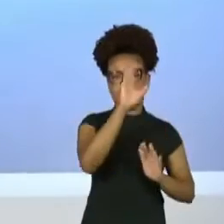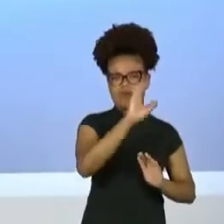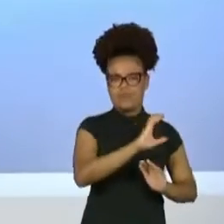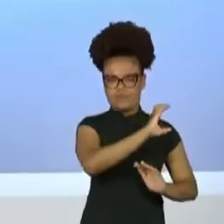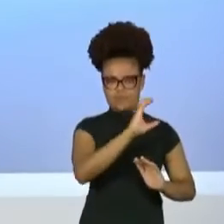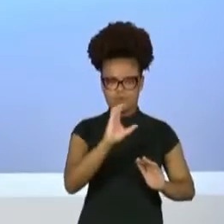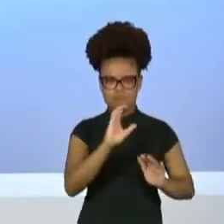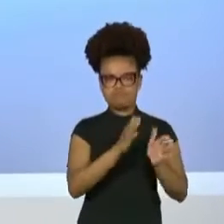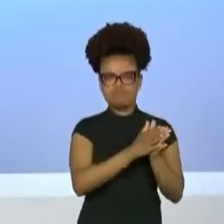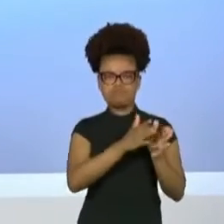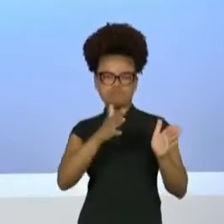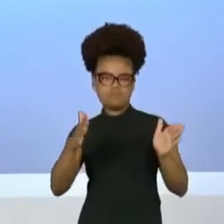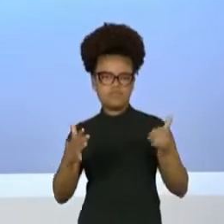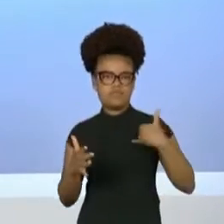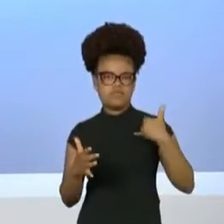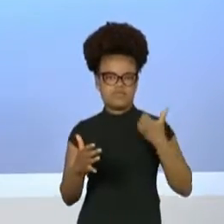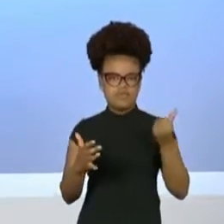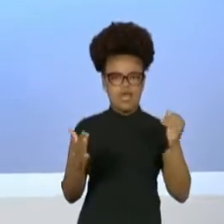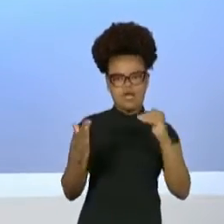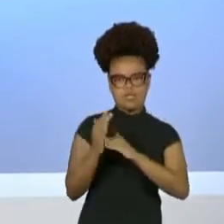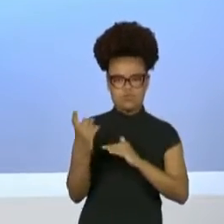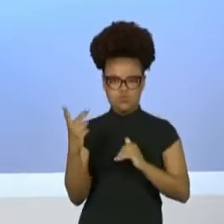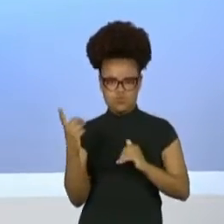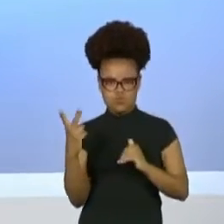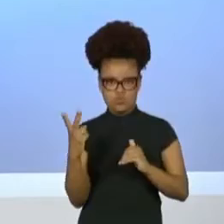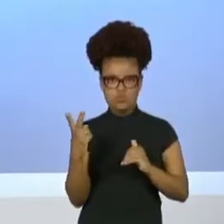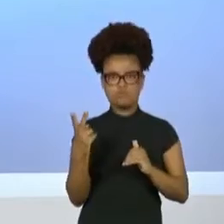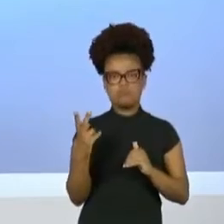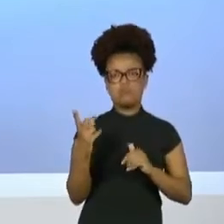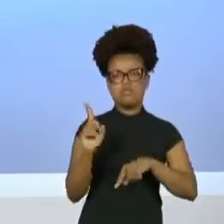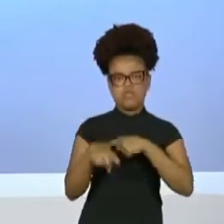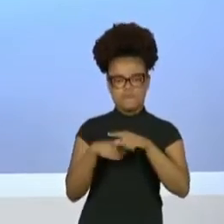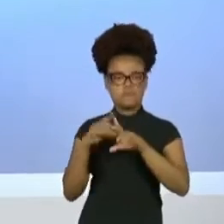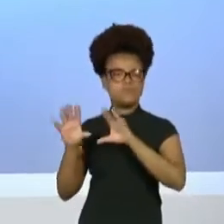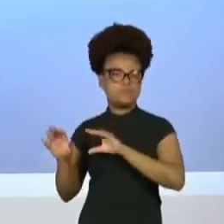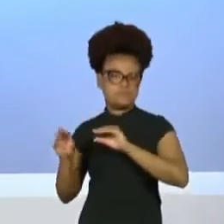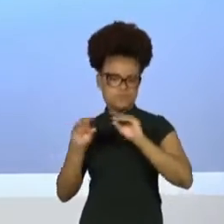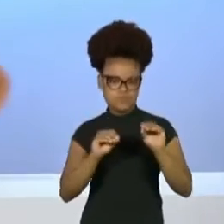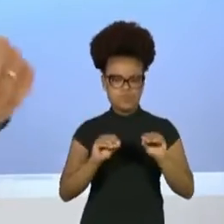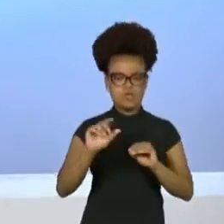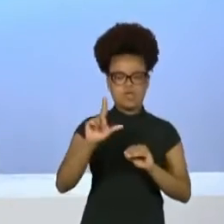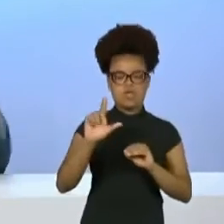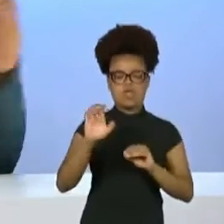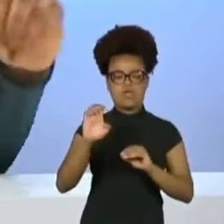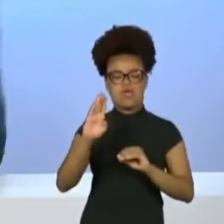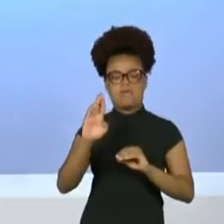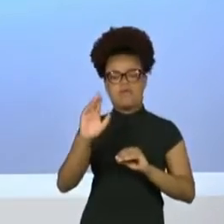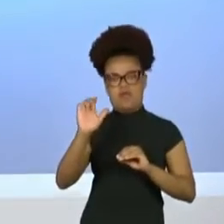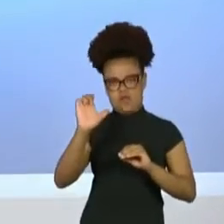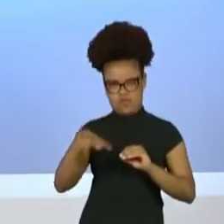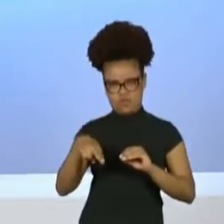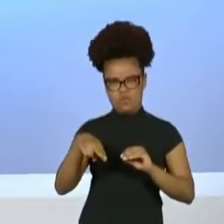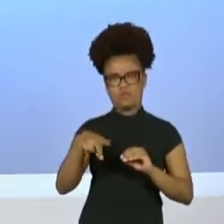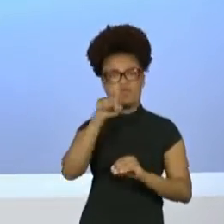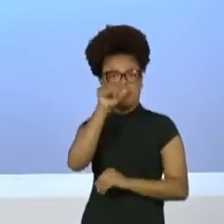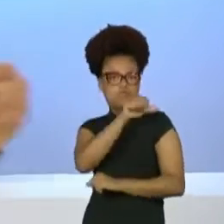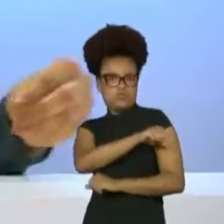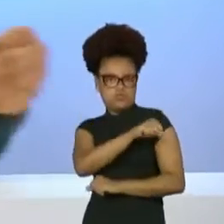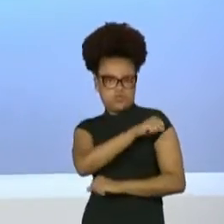depois você vai pra um Leblon que já era, sua mãe e seus pais, eles acendam socialmente, você vai... São muitas vivências